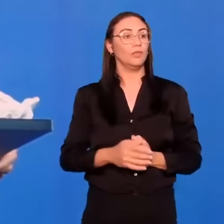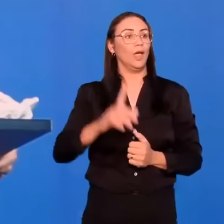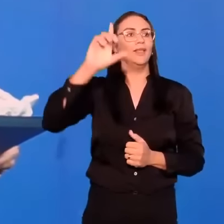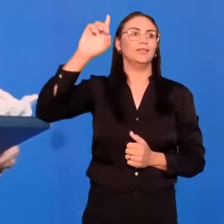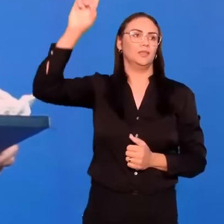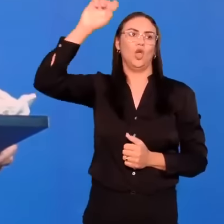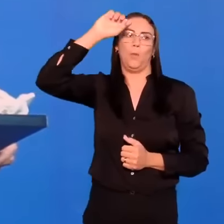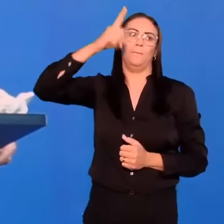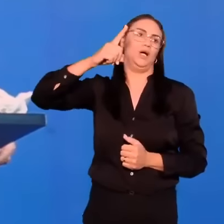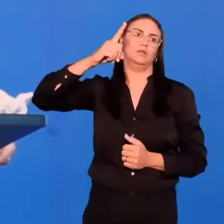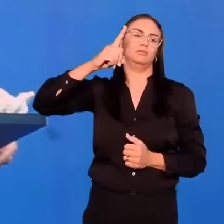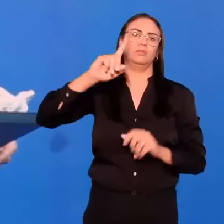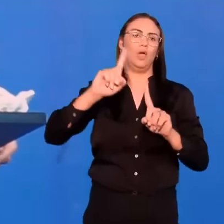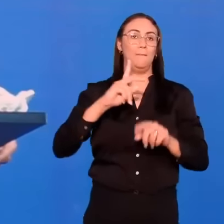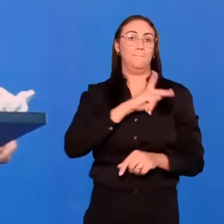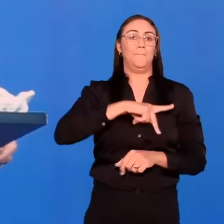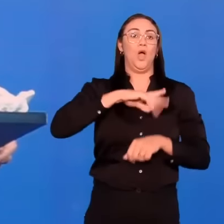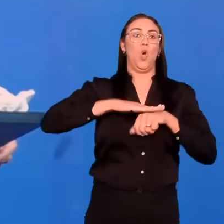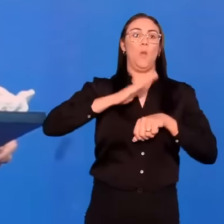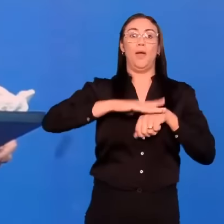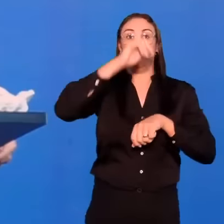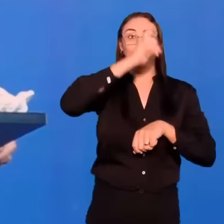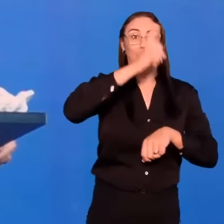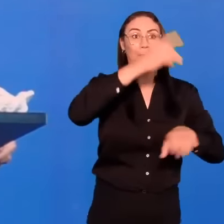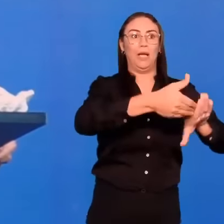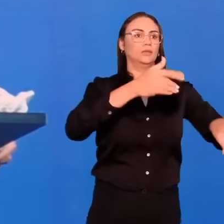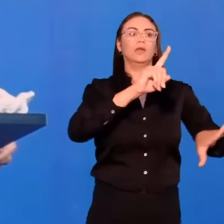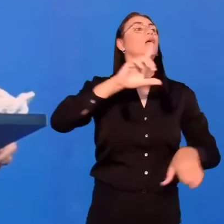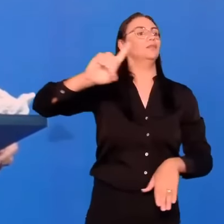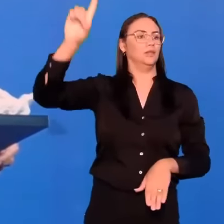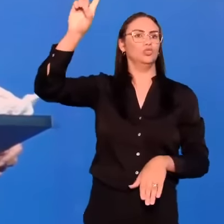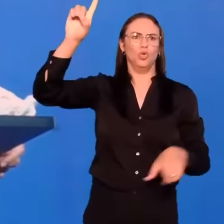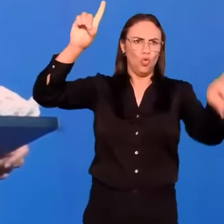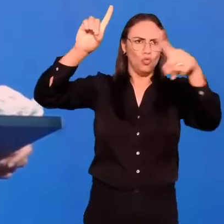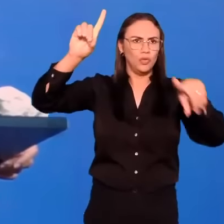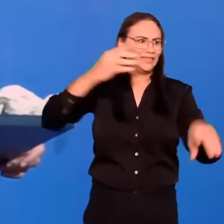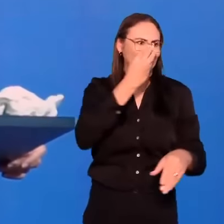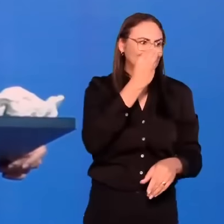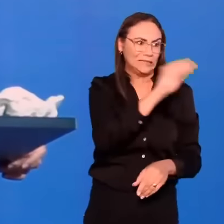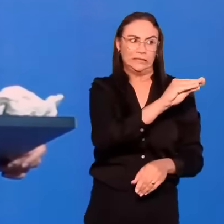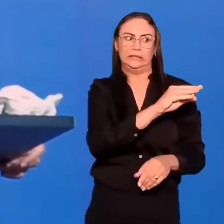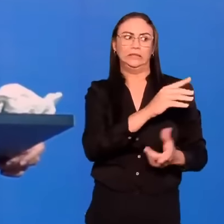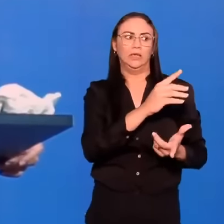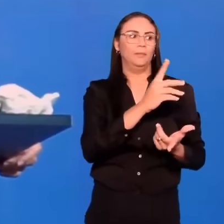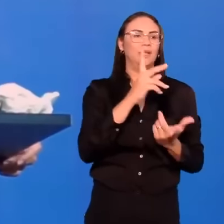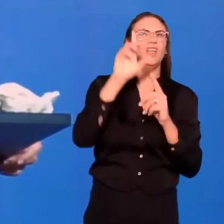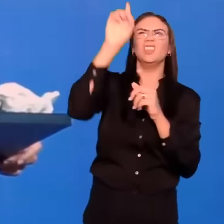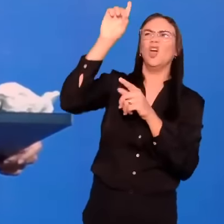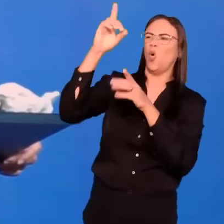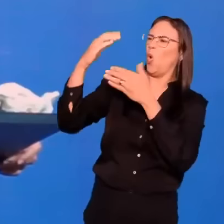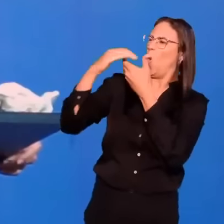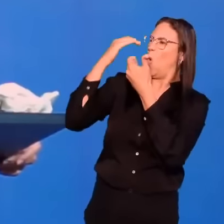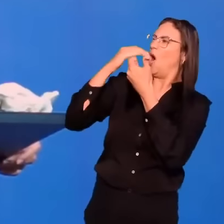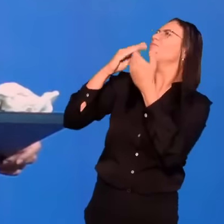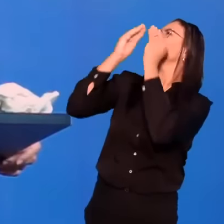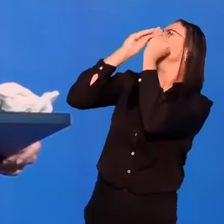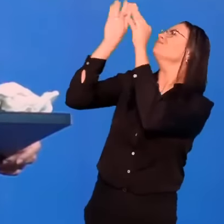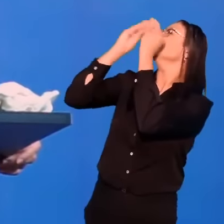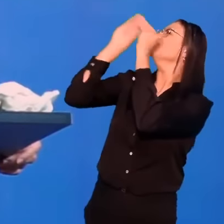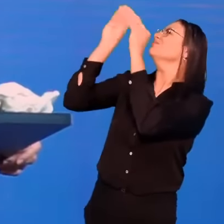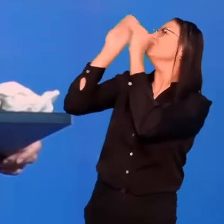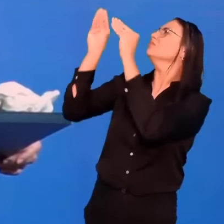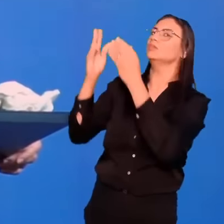Deus. Verso 8. Dessarte, quem rejeita essas coisas, não rejeita o homem. E sim a Deus, que também vos dá o seu Espírito Santo.